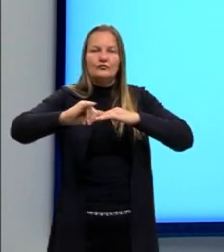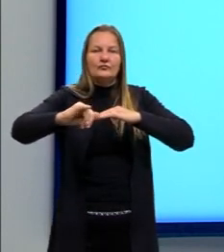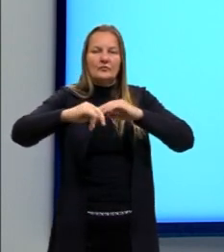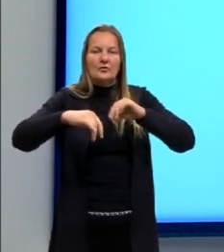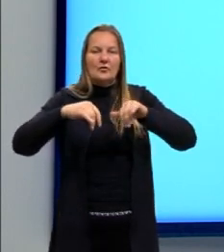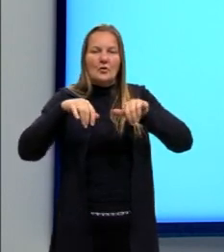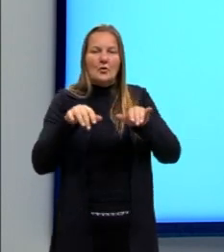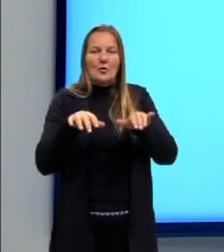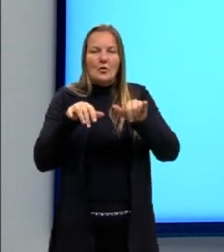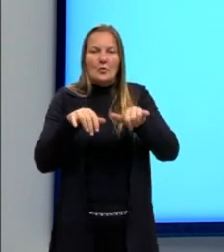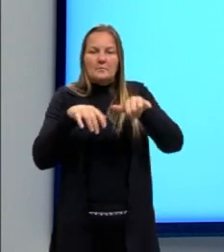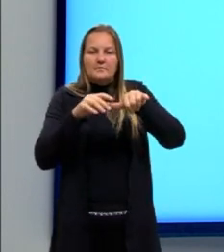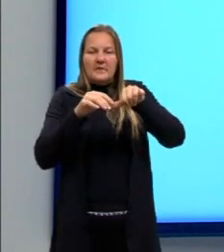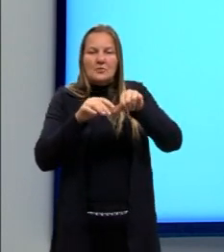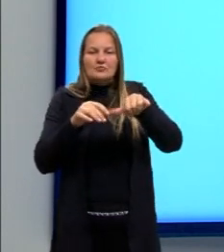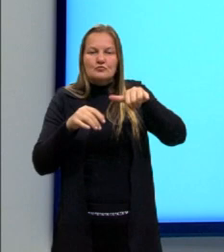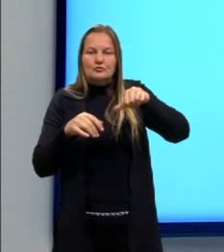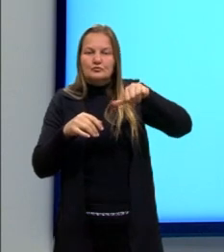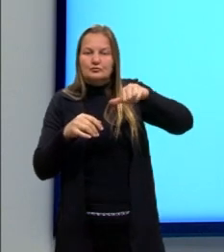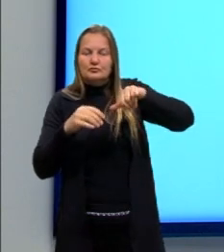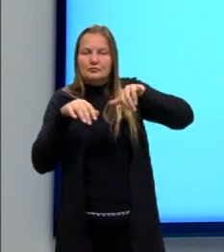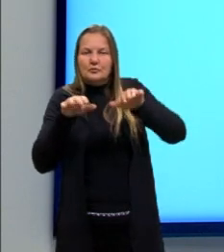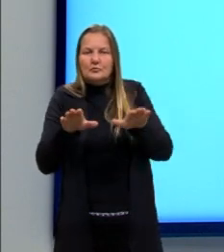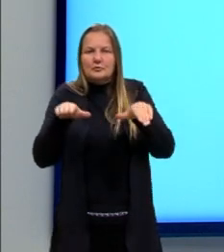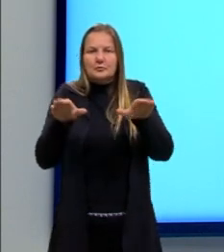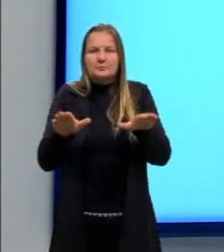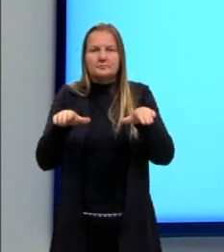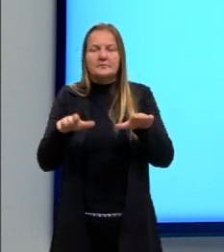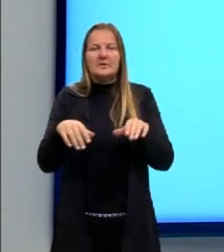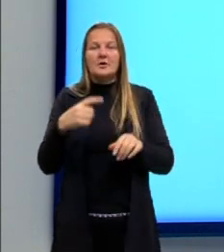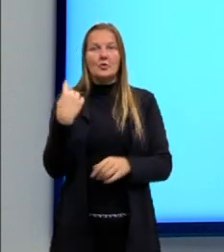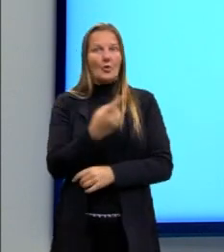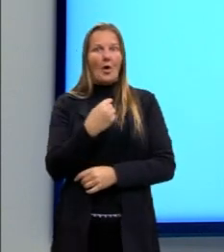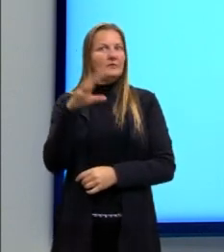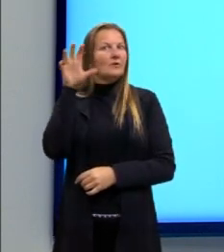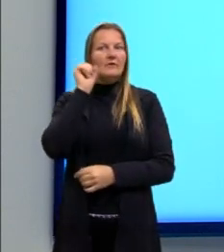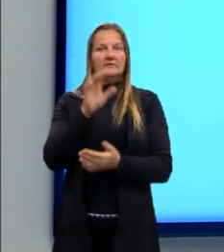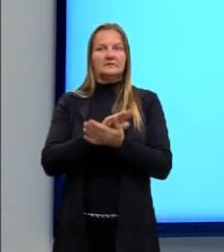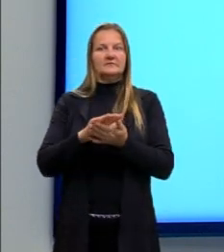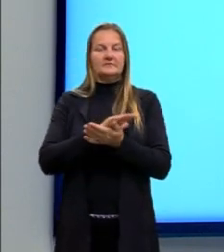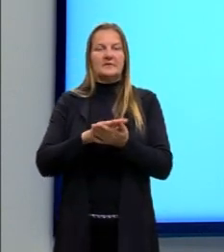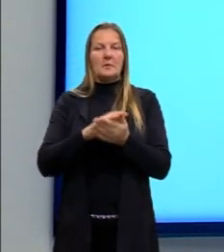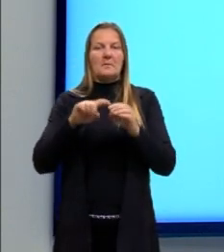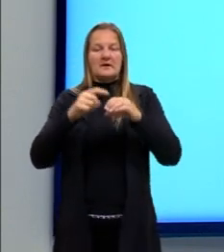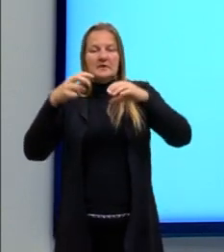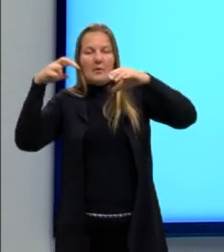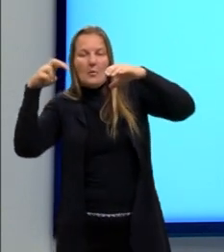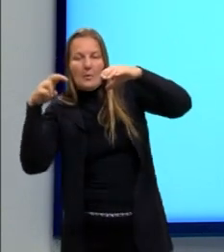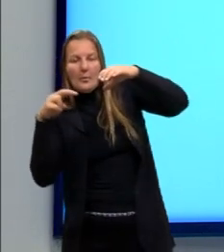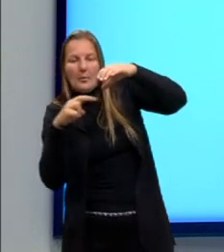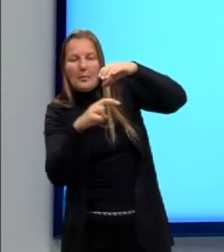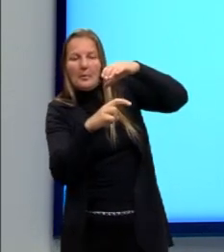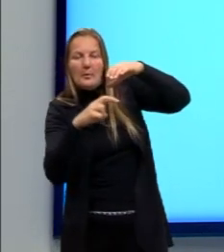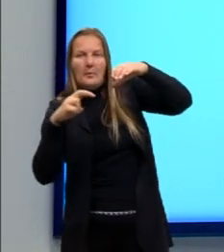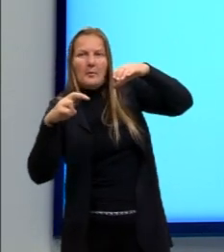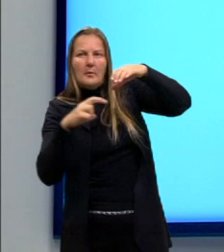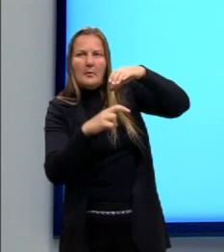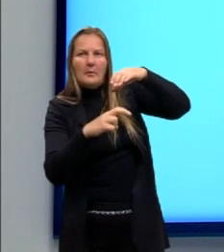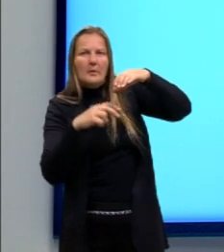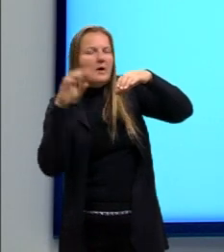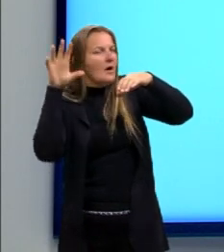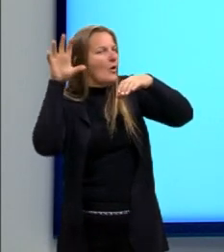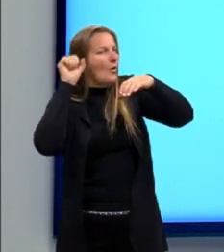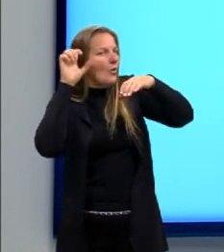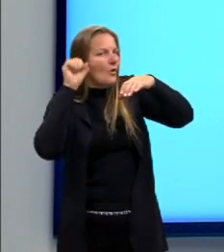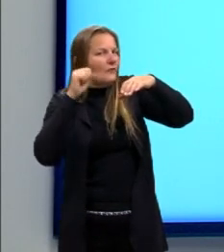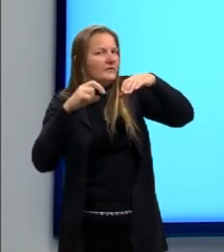Muitas vezes a gente pode até não ouvir, enfim, esses sons. E em cavernas, por exemplo, em lugares escuros, ele vai emitir